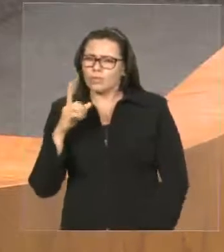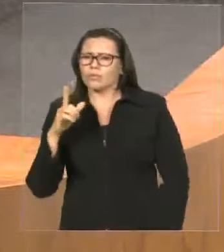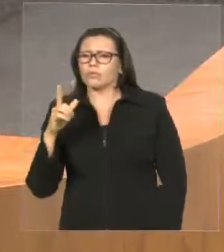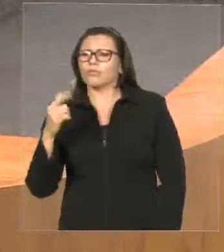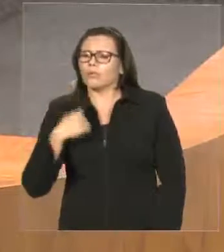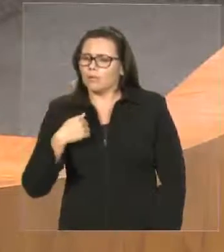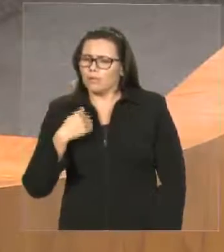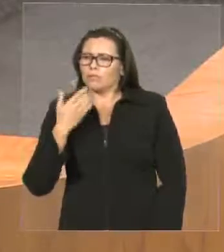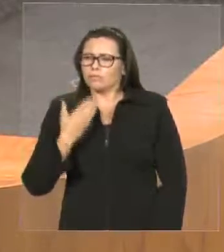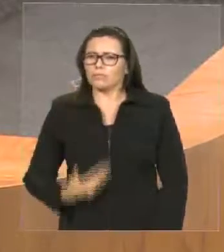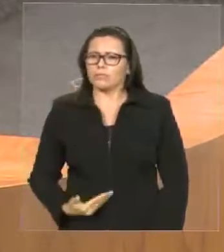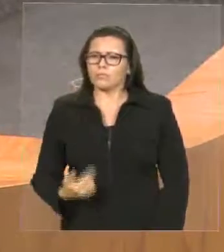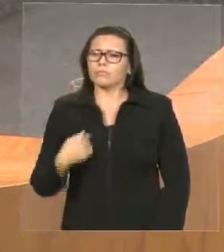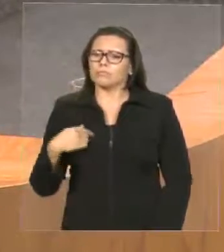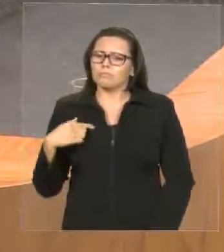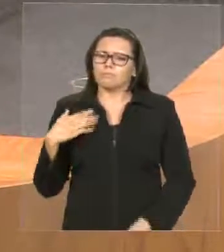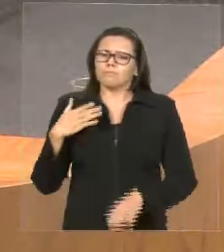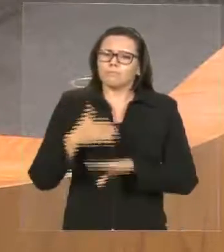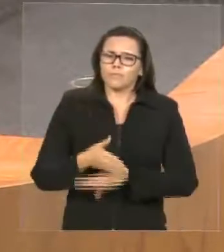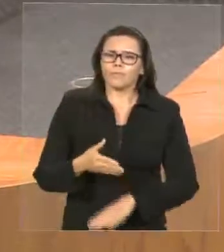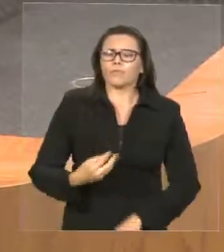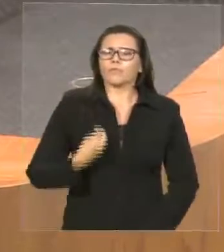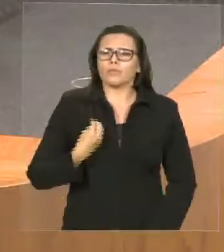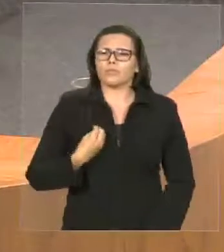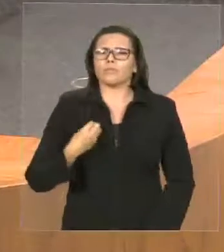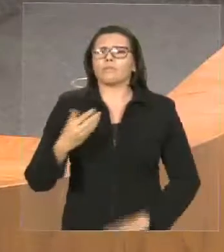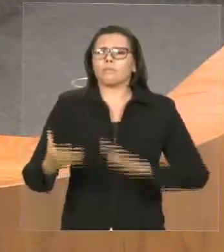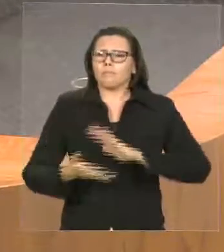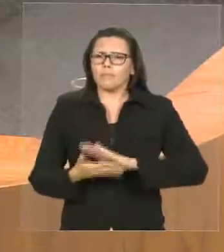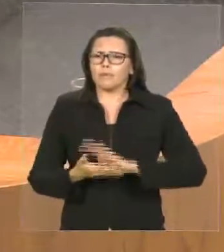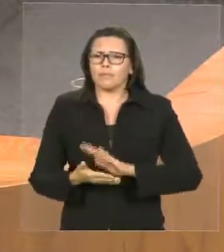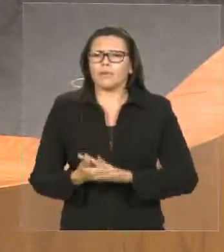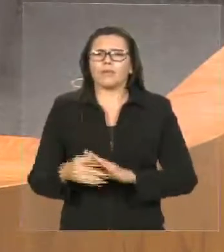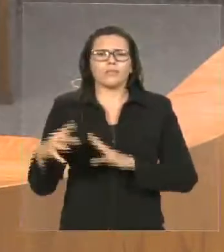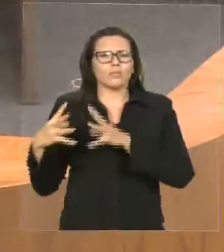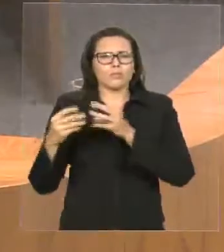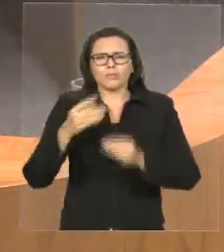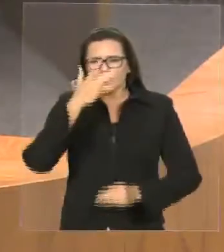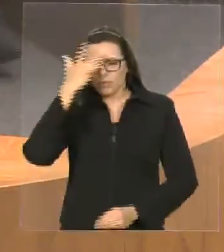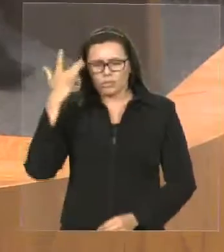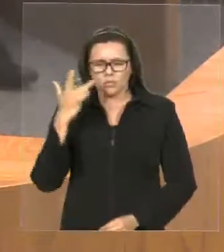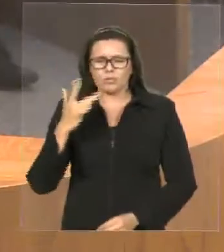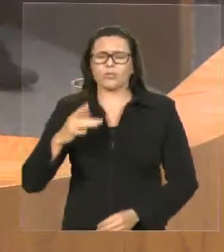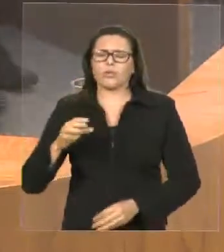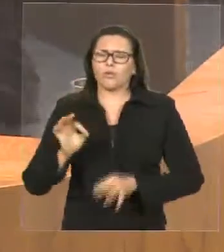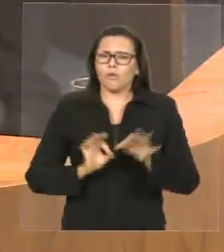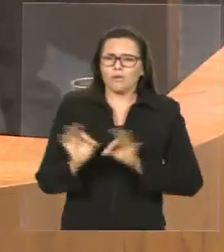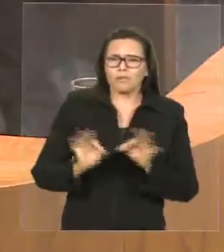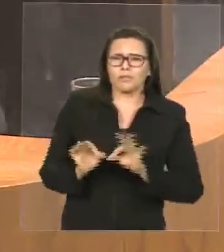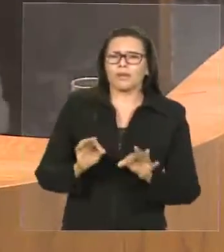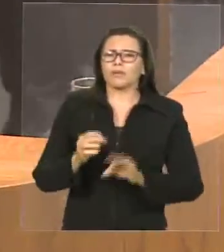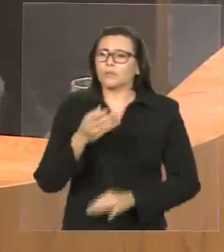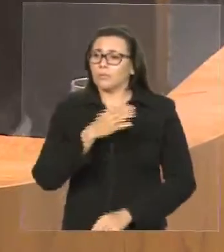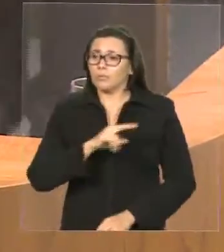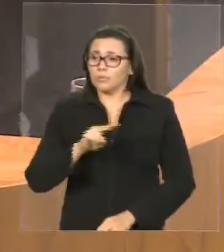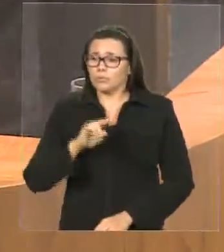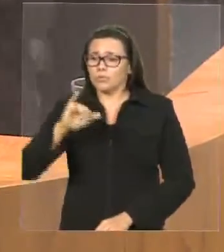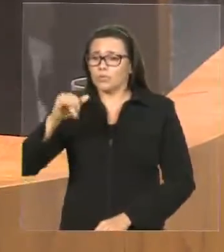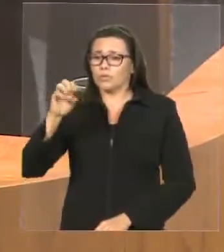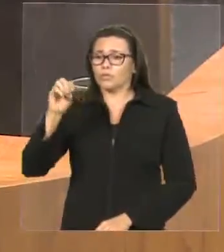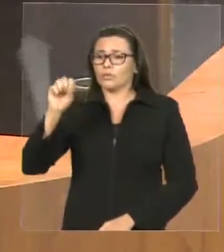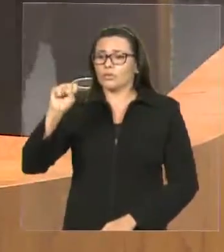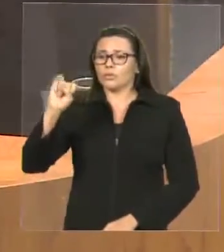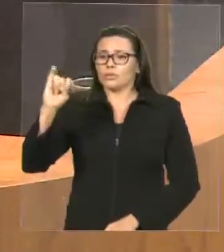grande festividade. Então, parabéns Bernardo Mearim, parabéns aos organizadores Josiel Viana e Erivelton Barros por esse grande